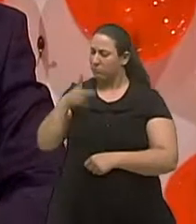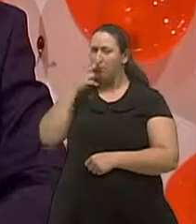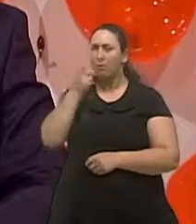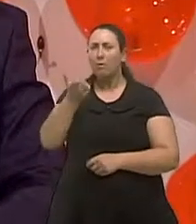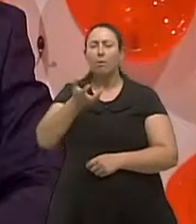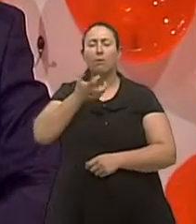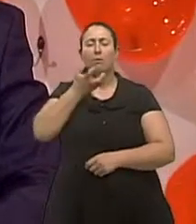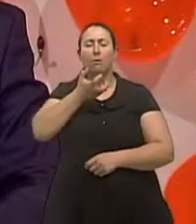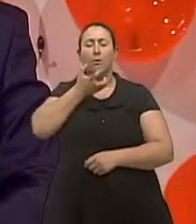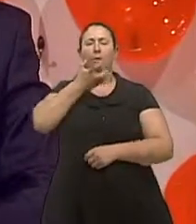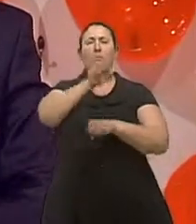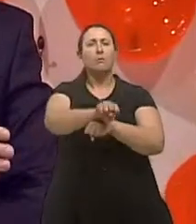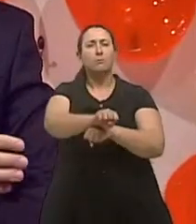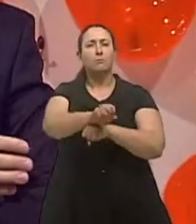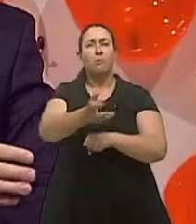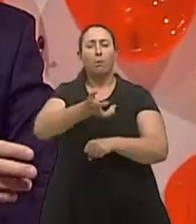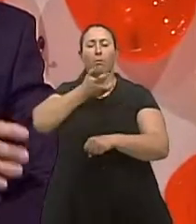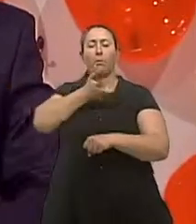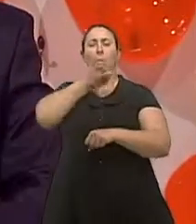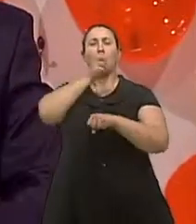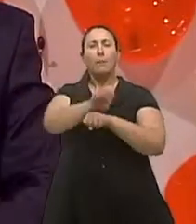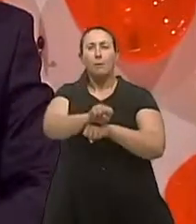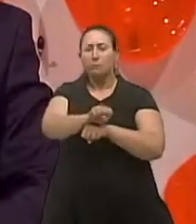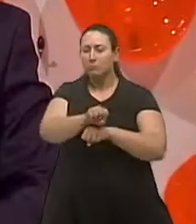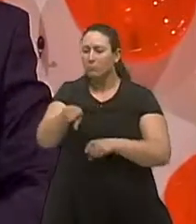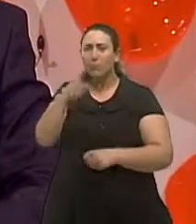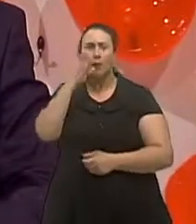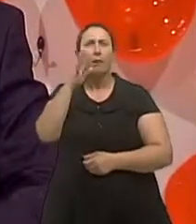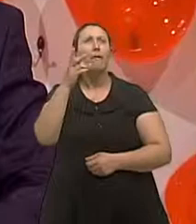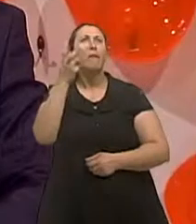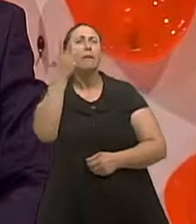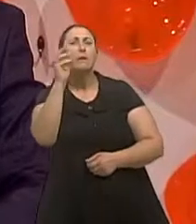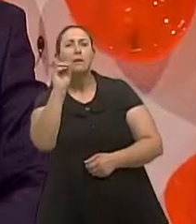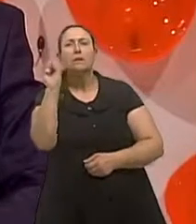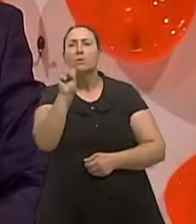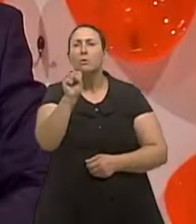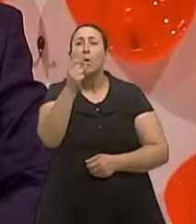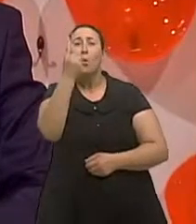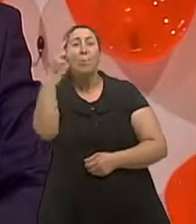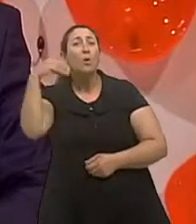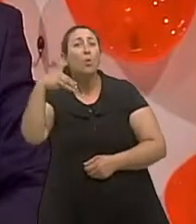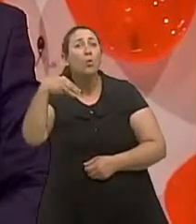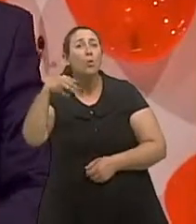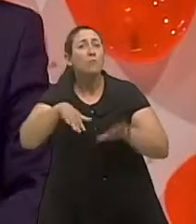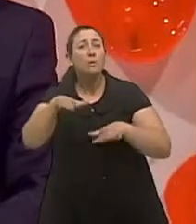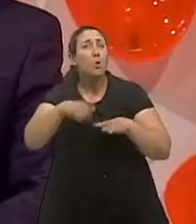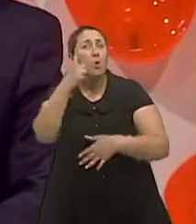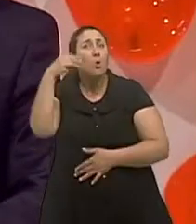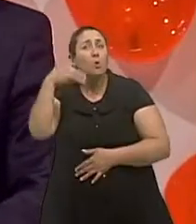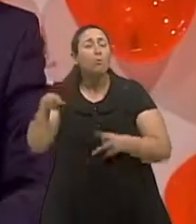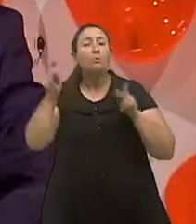respirar por vários segundos e varia de 30 segundos a um minuto às vezes mais de um minuto sem respirar às vezes a pessoa